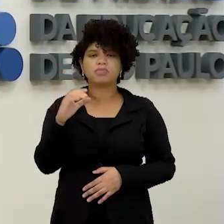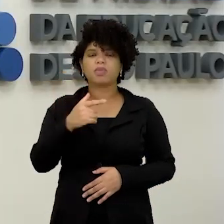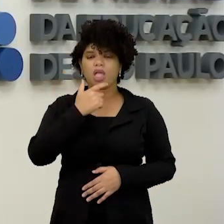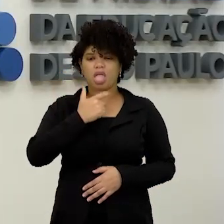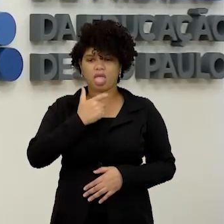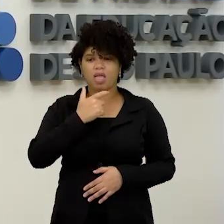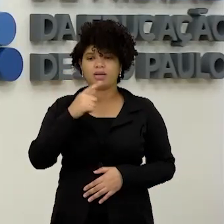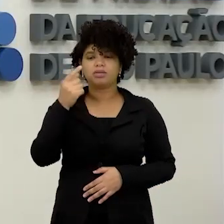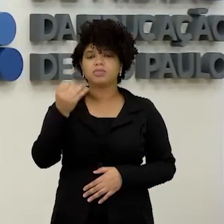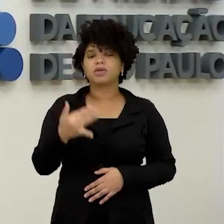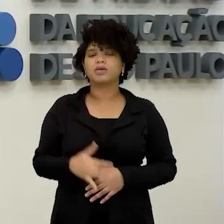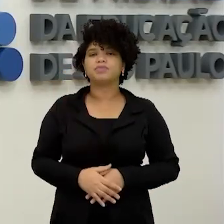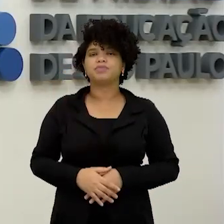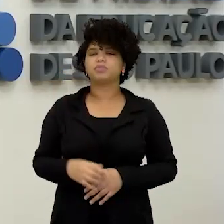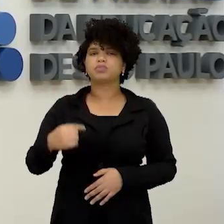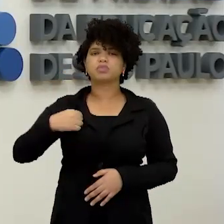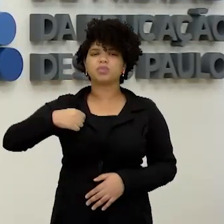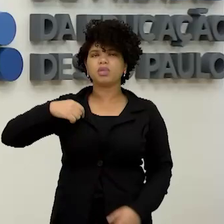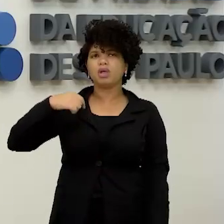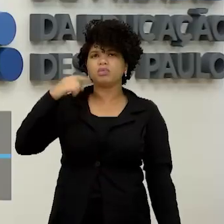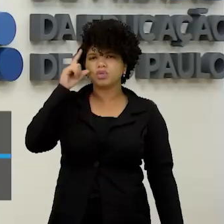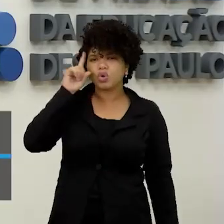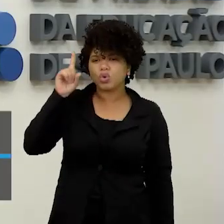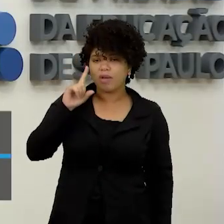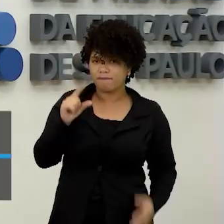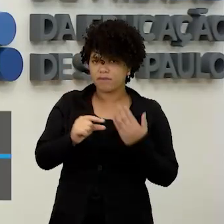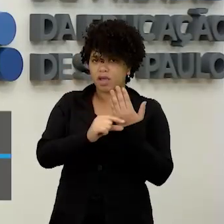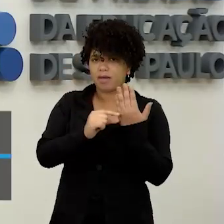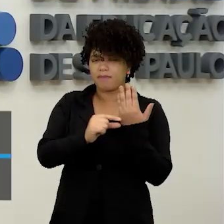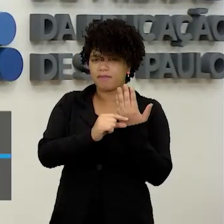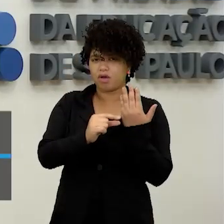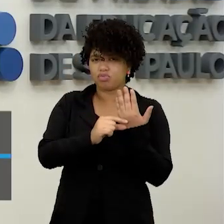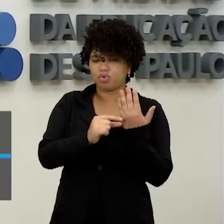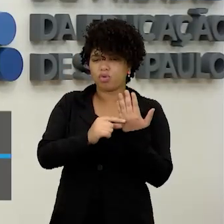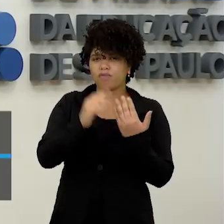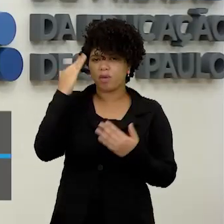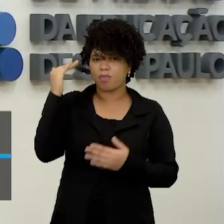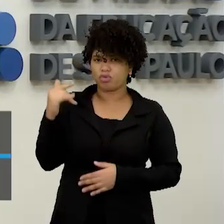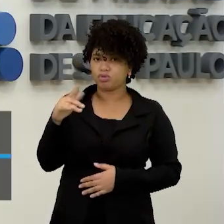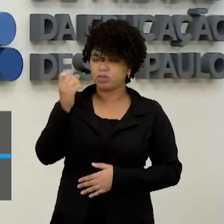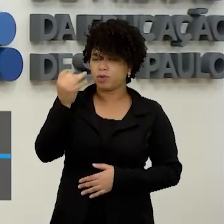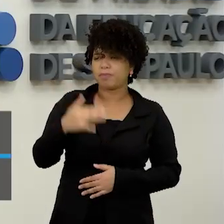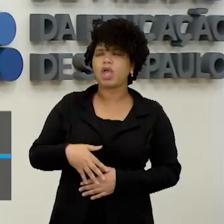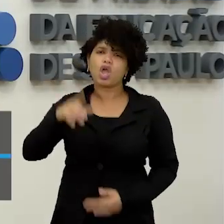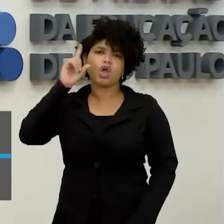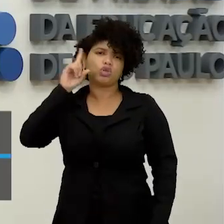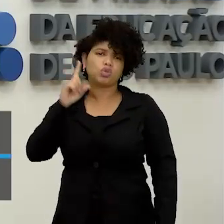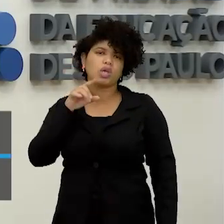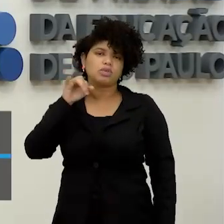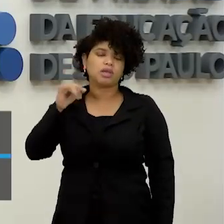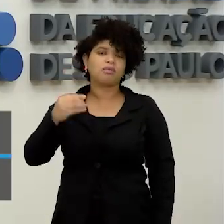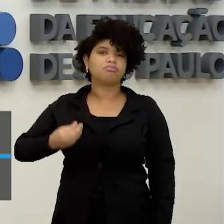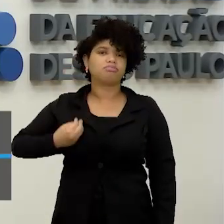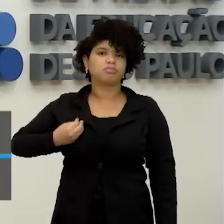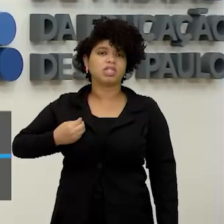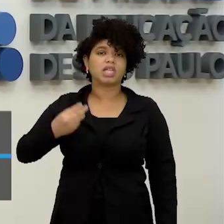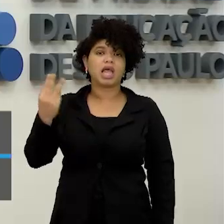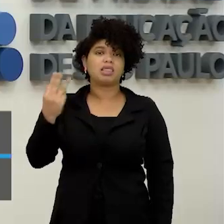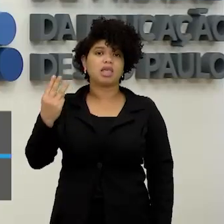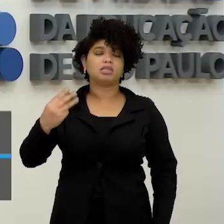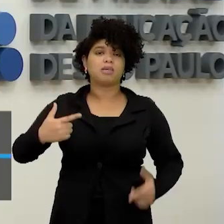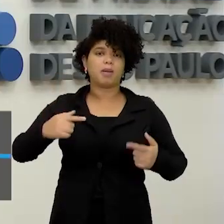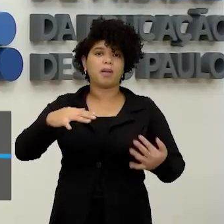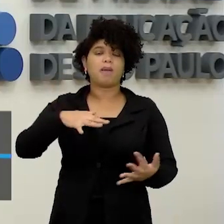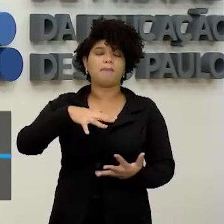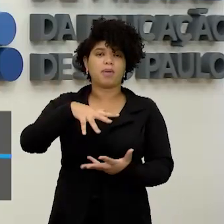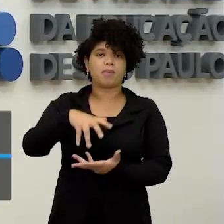dizia o seguinte. Eu não sei se vai ter a Terceira Guerra Mundial, mas eu tenho certeza que se rolar a